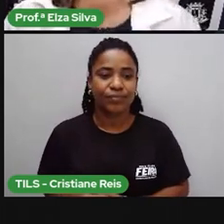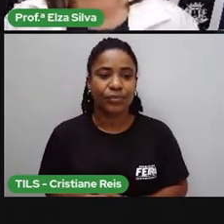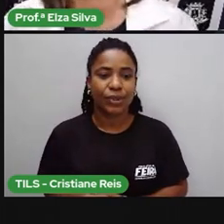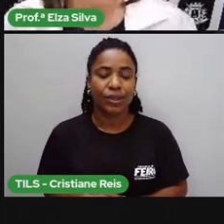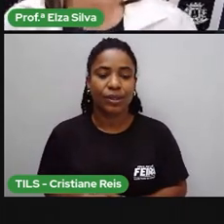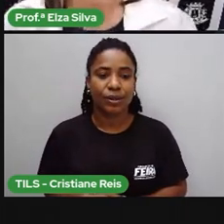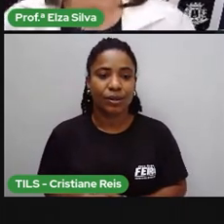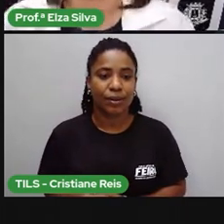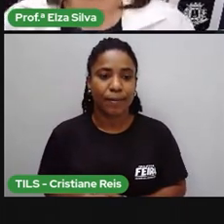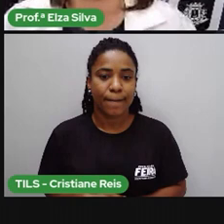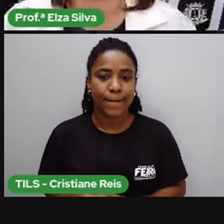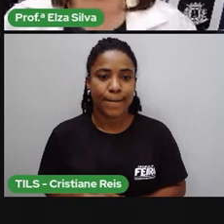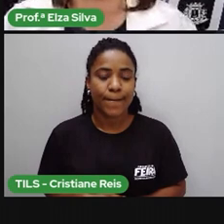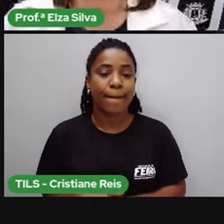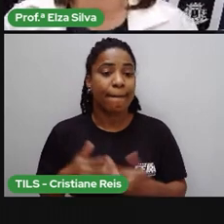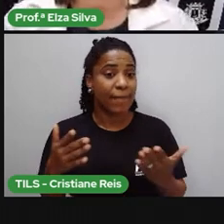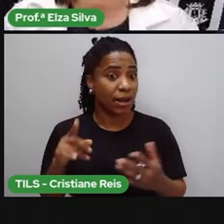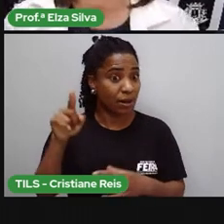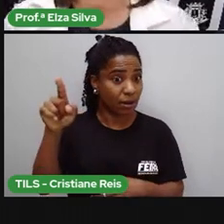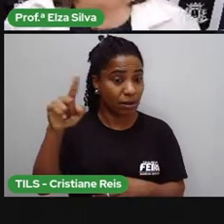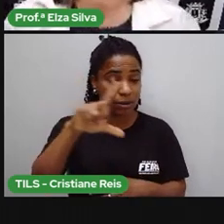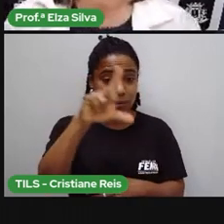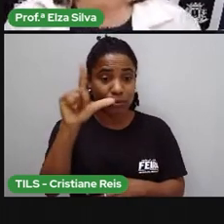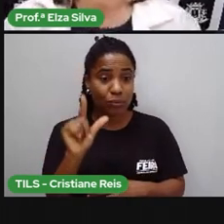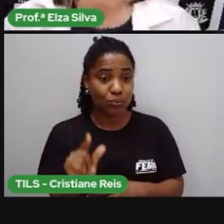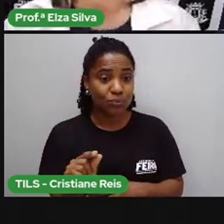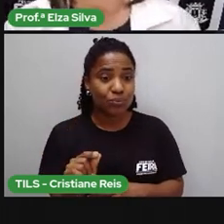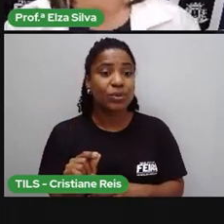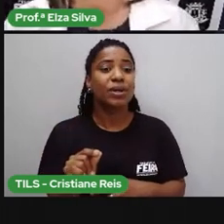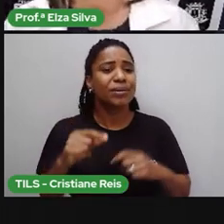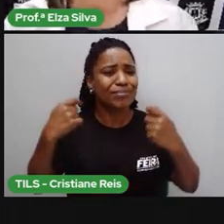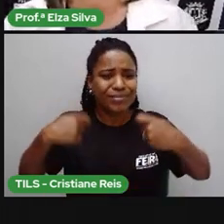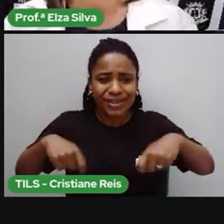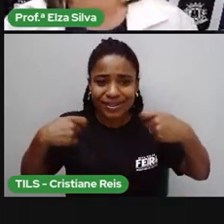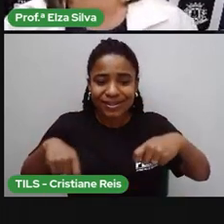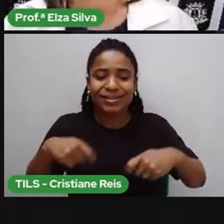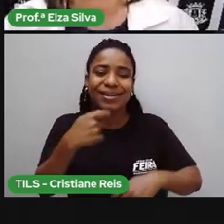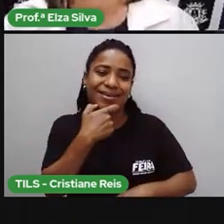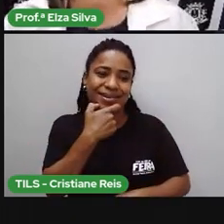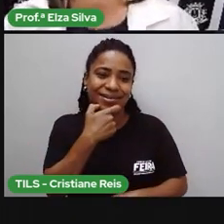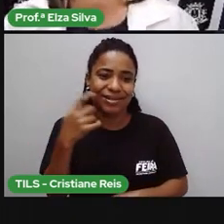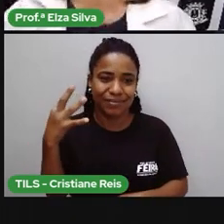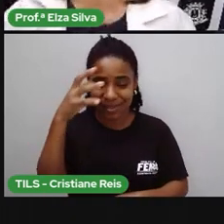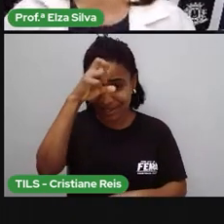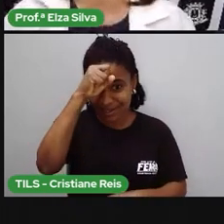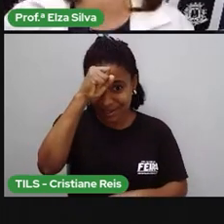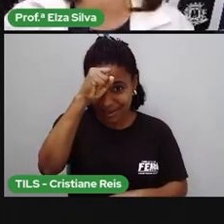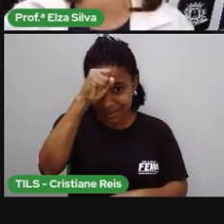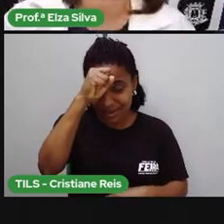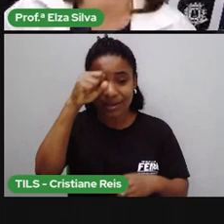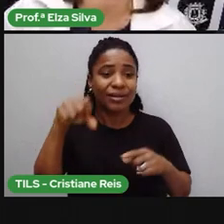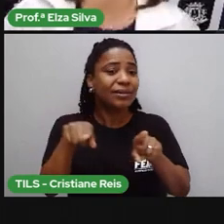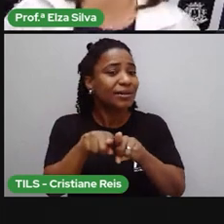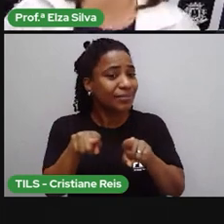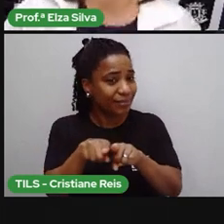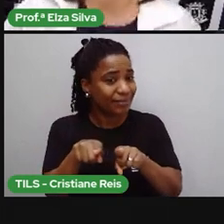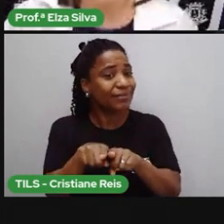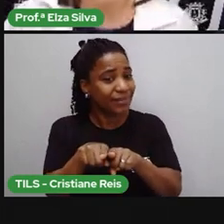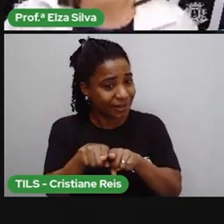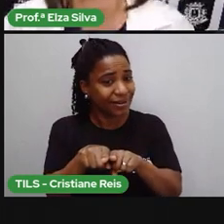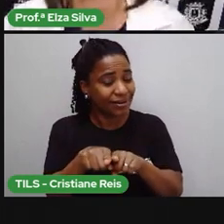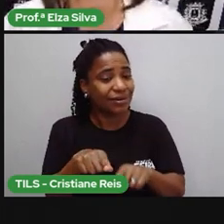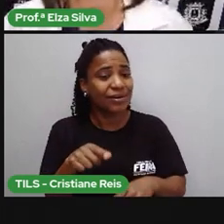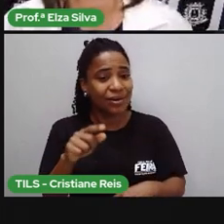Mas muitos sul-africanos têm necessidade de aprender o inglês. E muitas vezes também o próprio